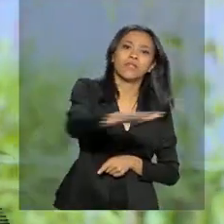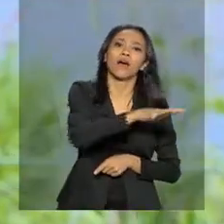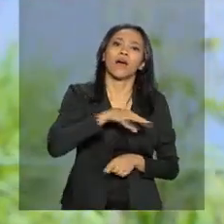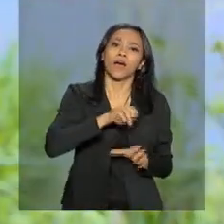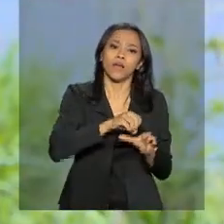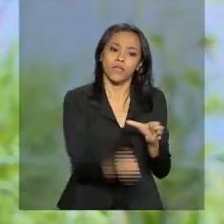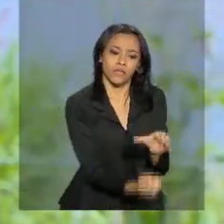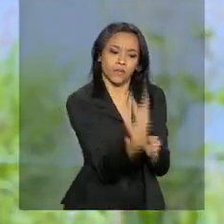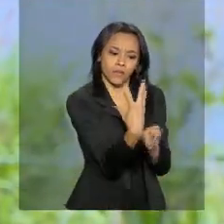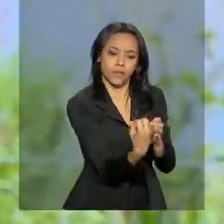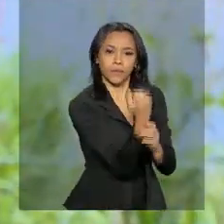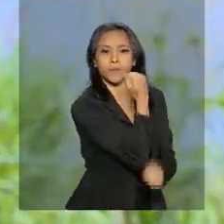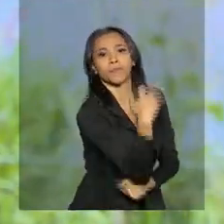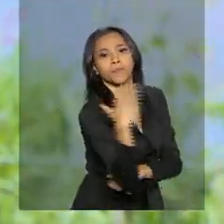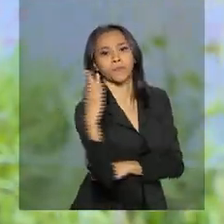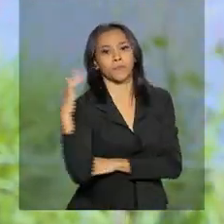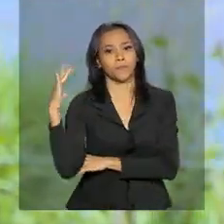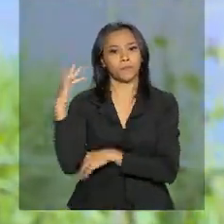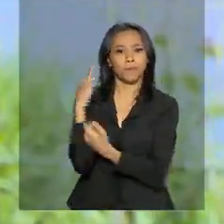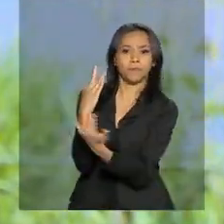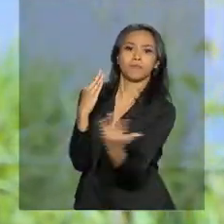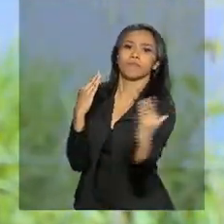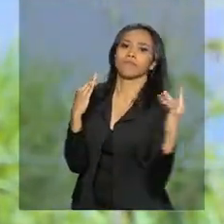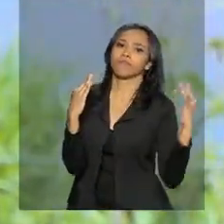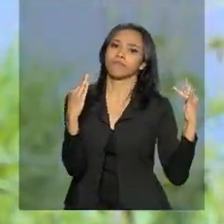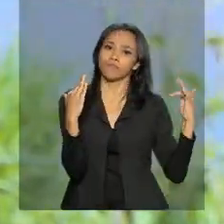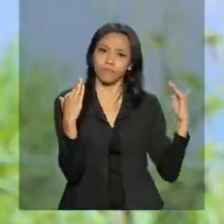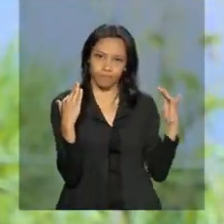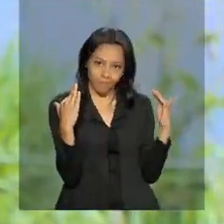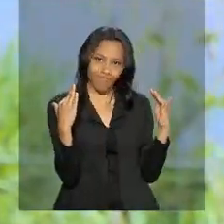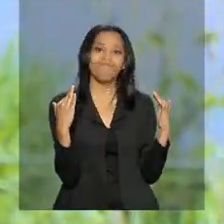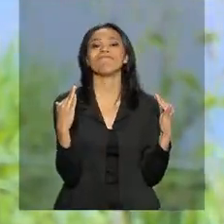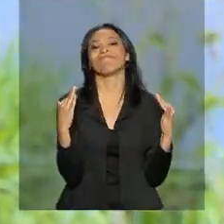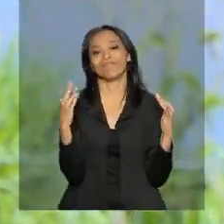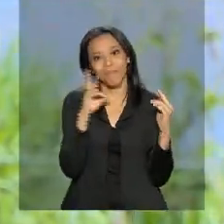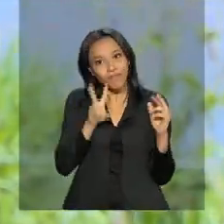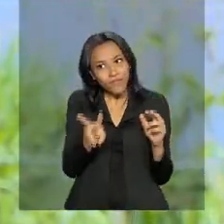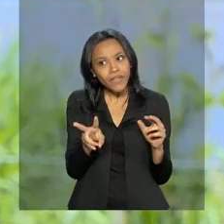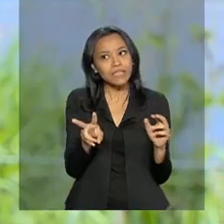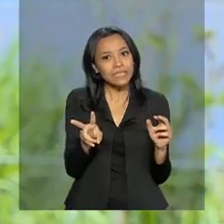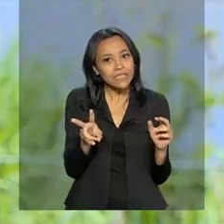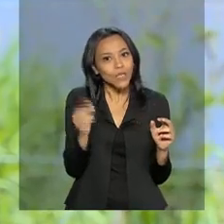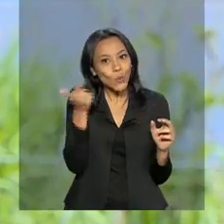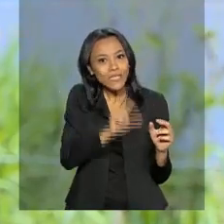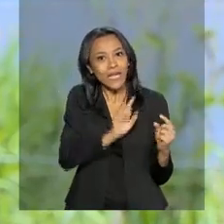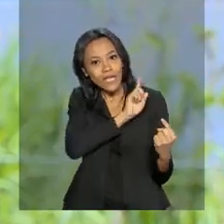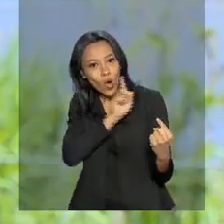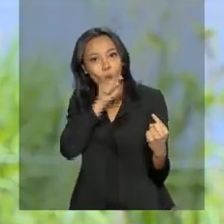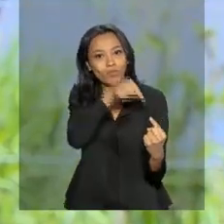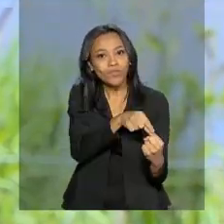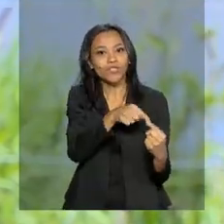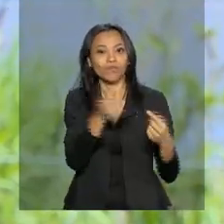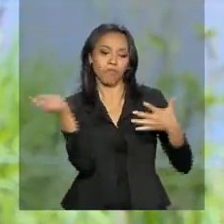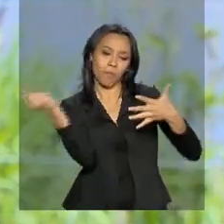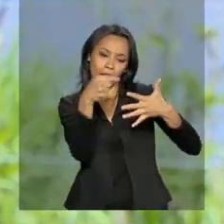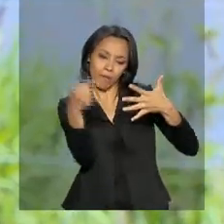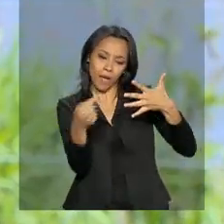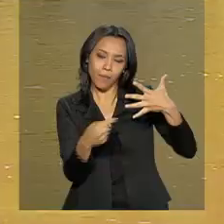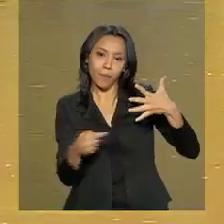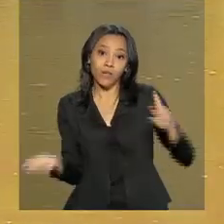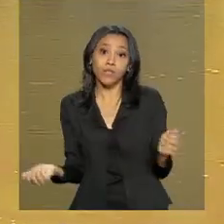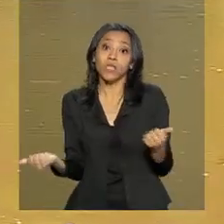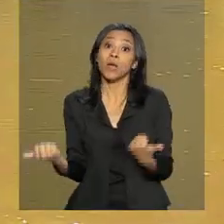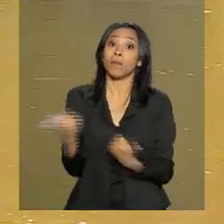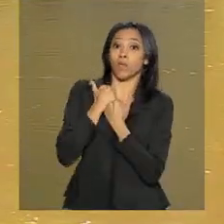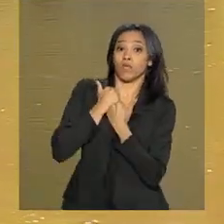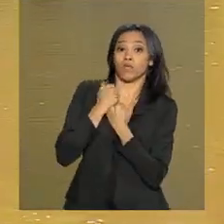dessa vegetação, para ver se realmente ela entra aí nas metas que a gente definiu, junto ao Ibama.